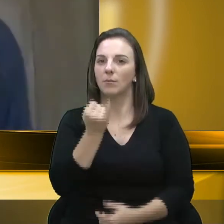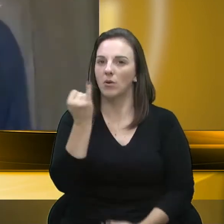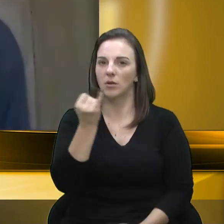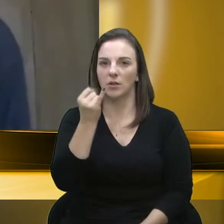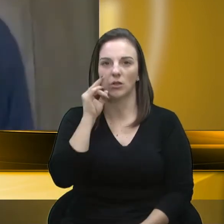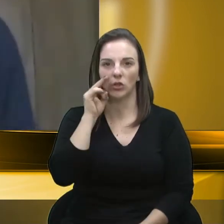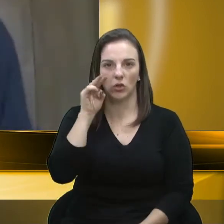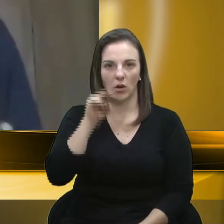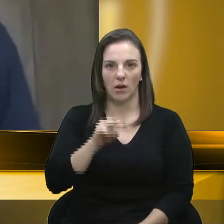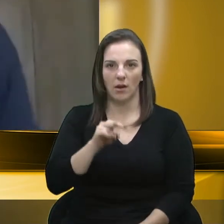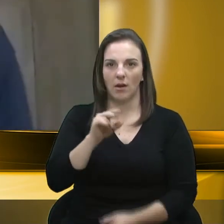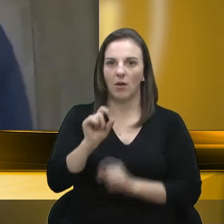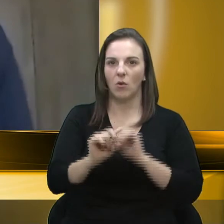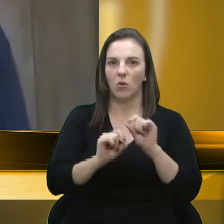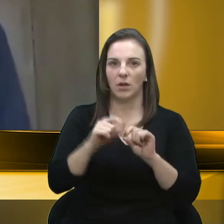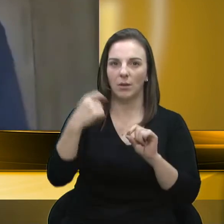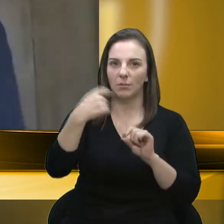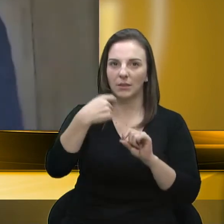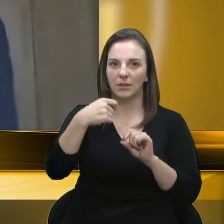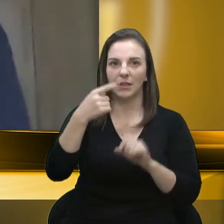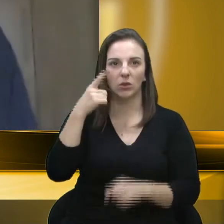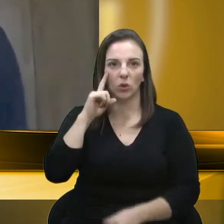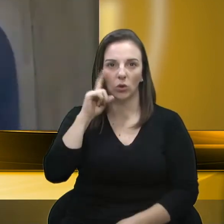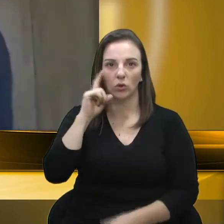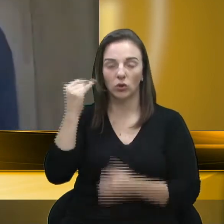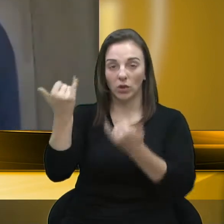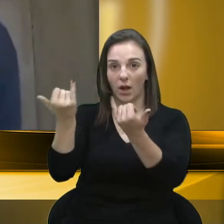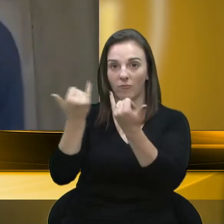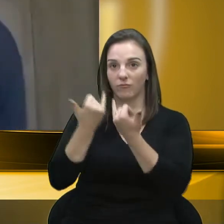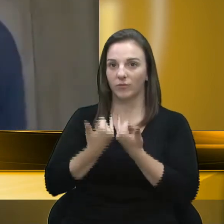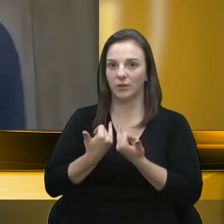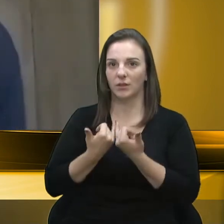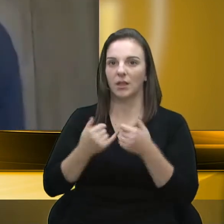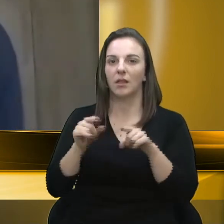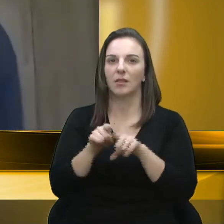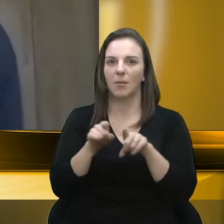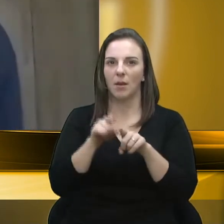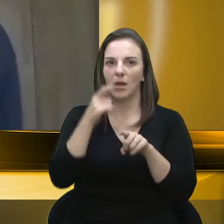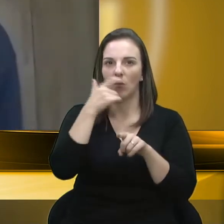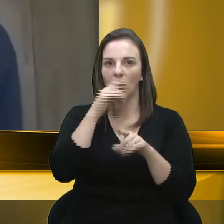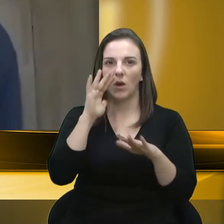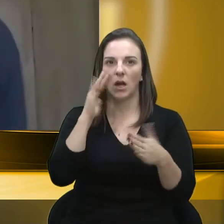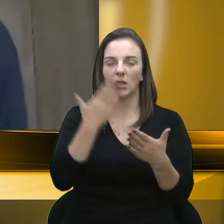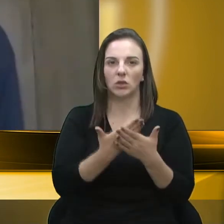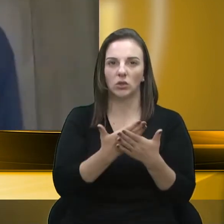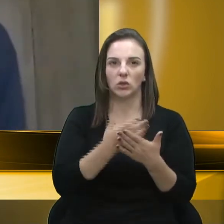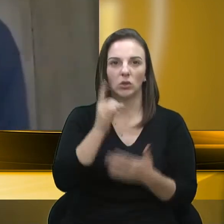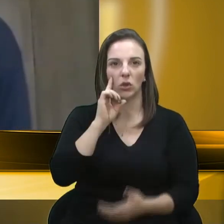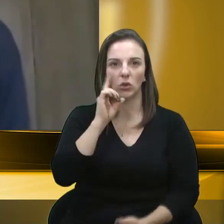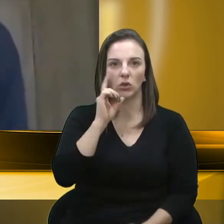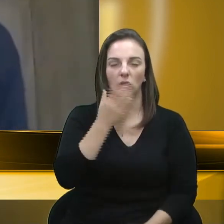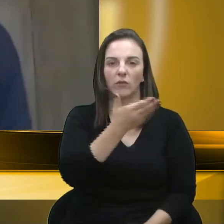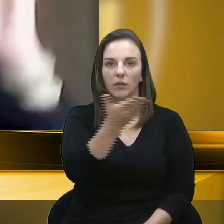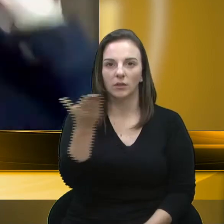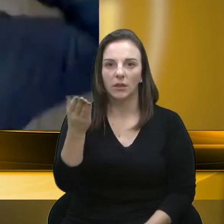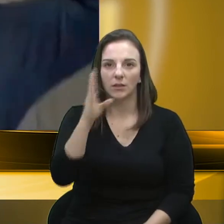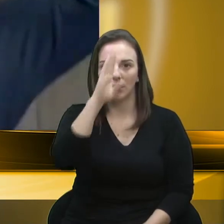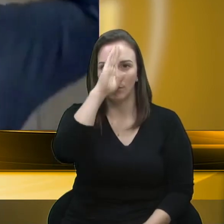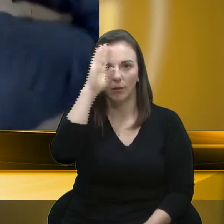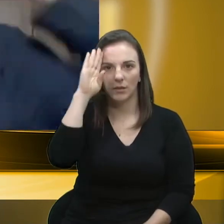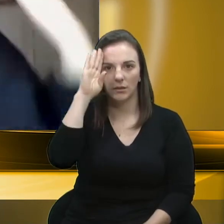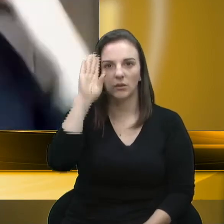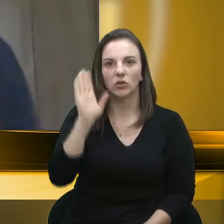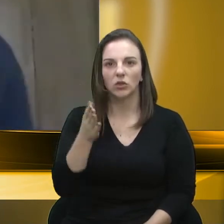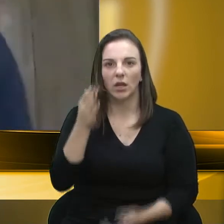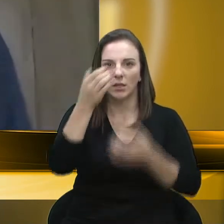necessidade que chega diariamente até mim e que eu acredito que também chegue diariamente até vocês. O vereador Bressan já expressou, inclusive,